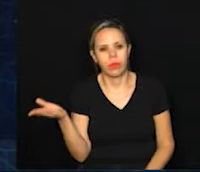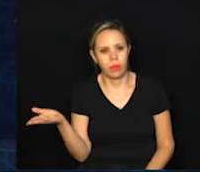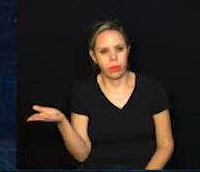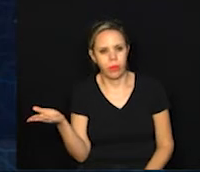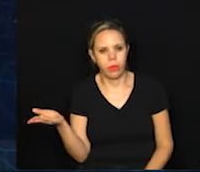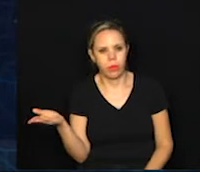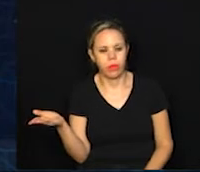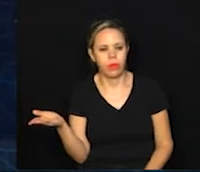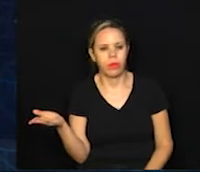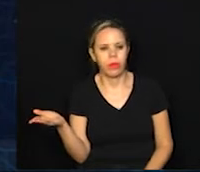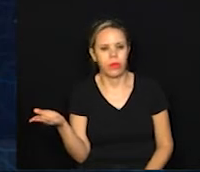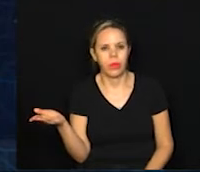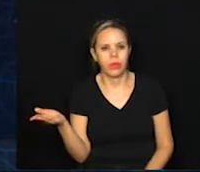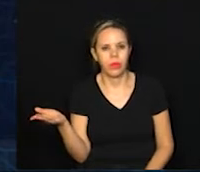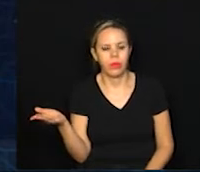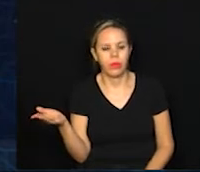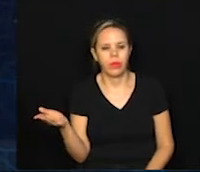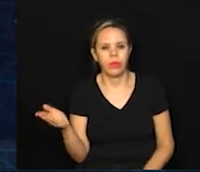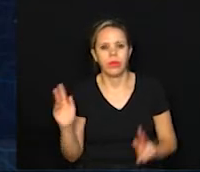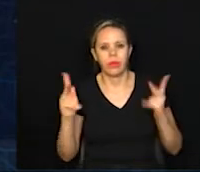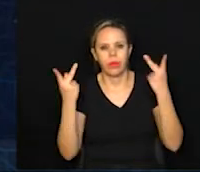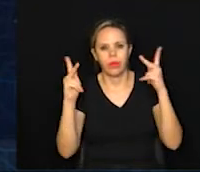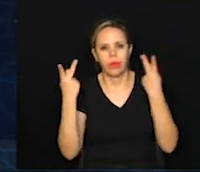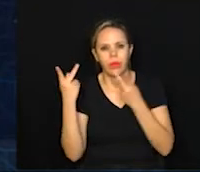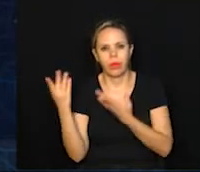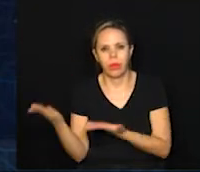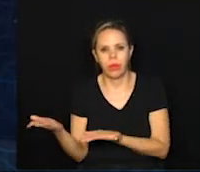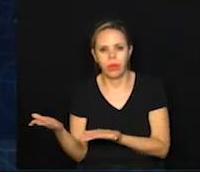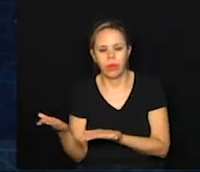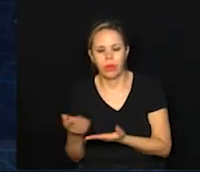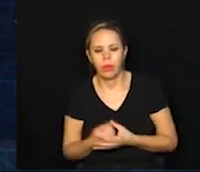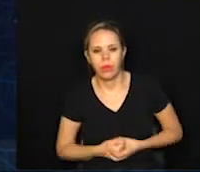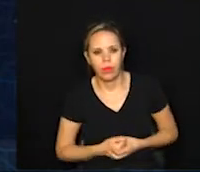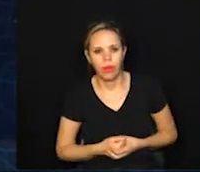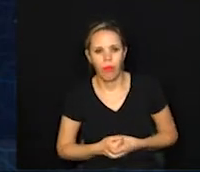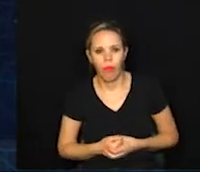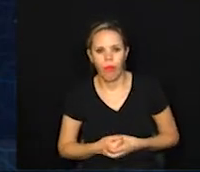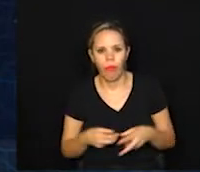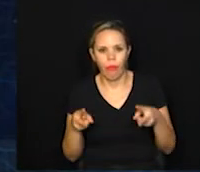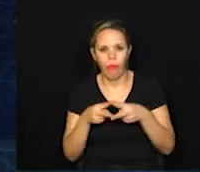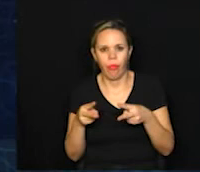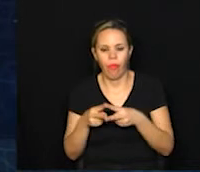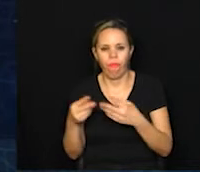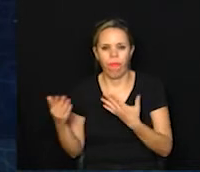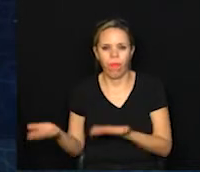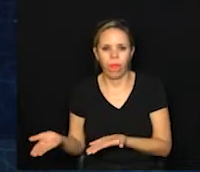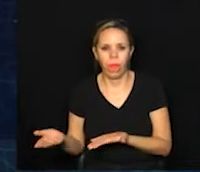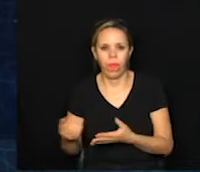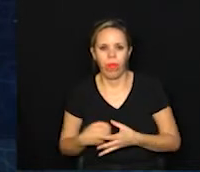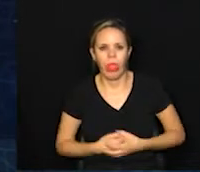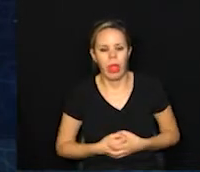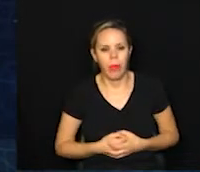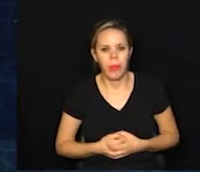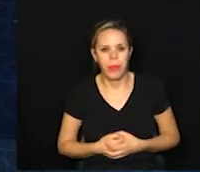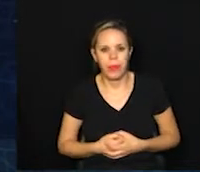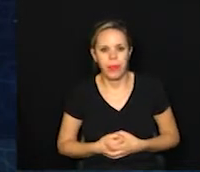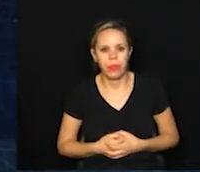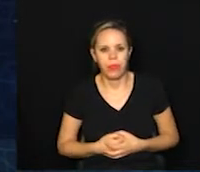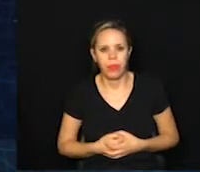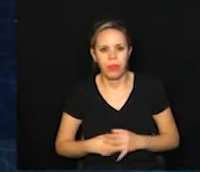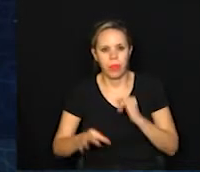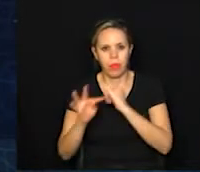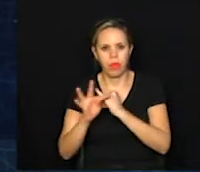16 mil 420. Hortolândia, 15 mil e 16. Paulínia, 12 mil 626.